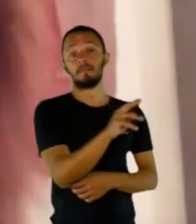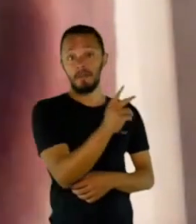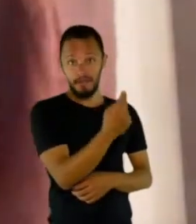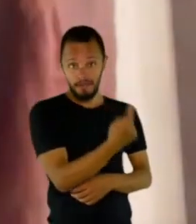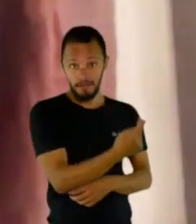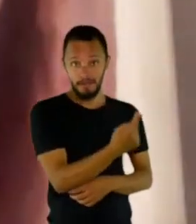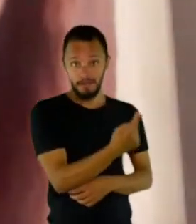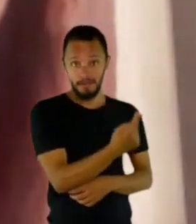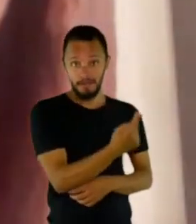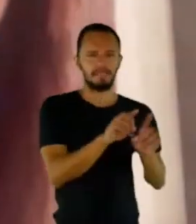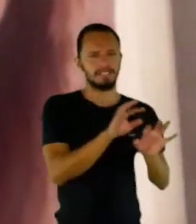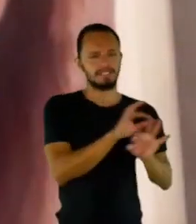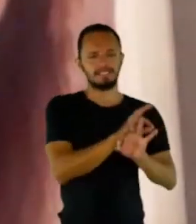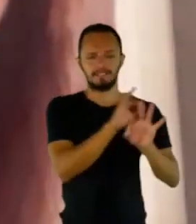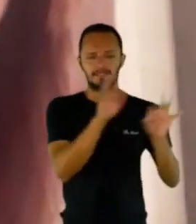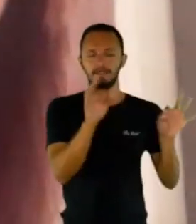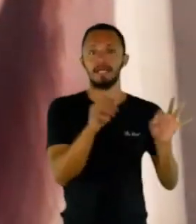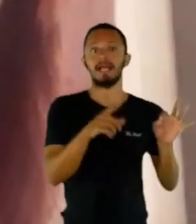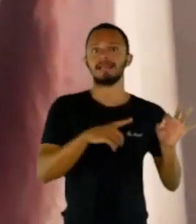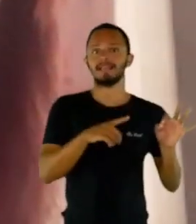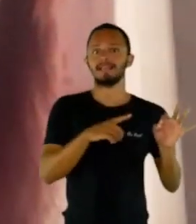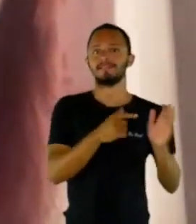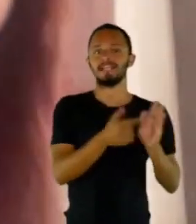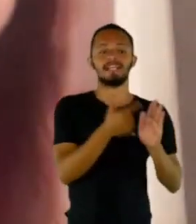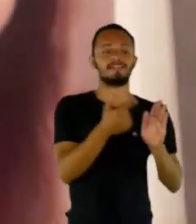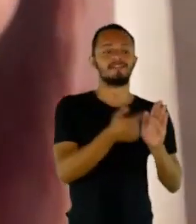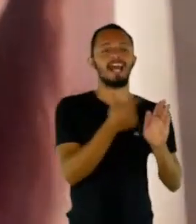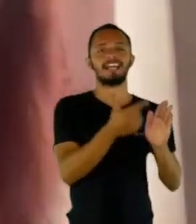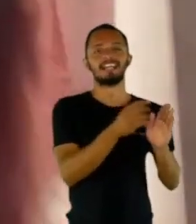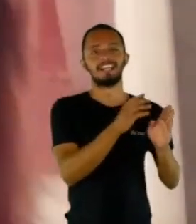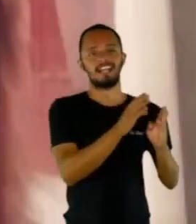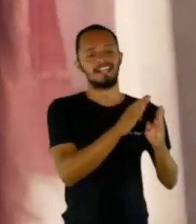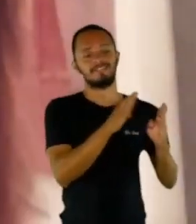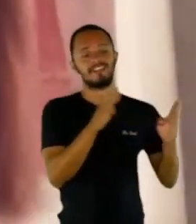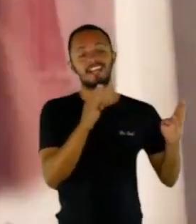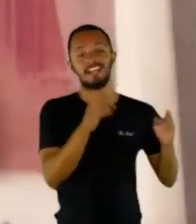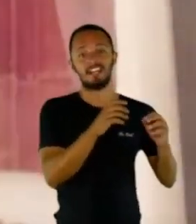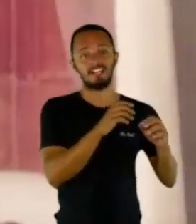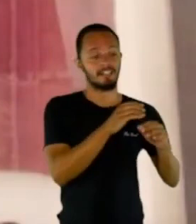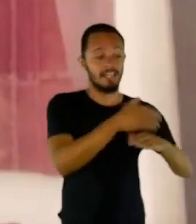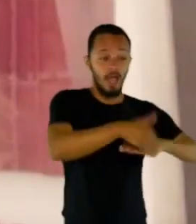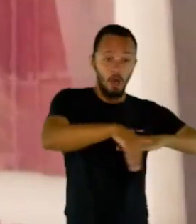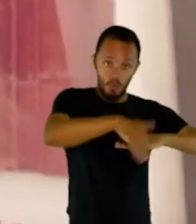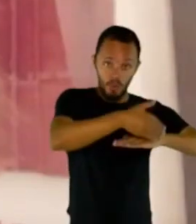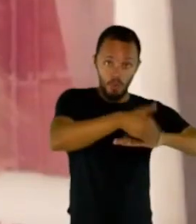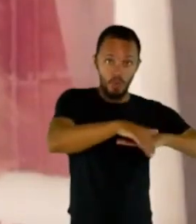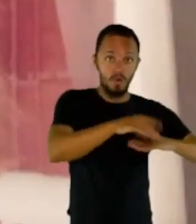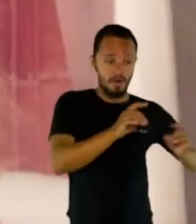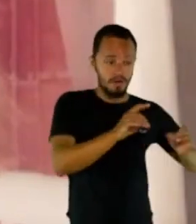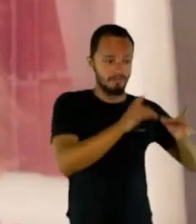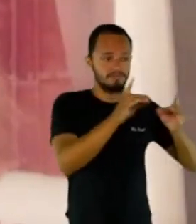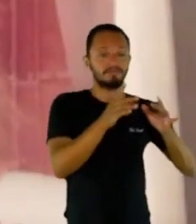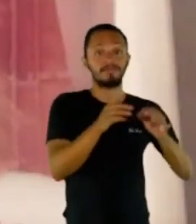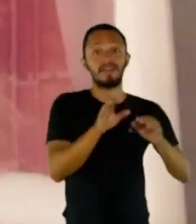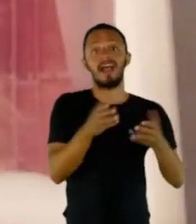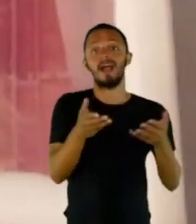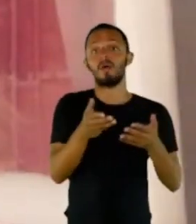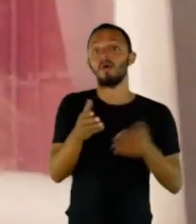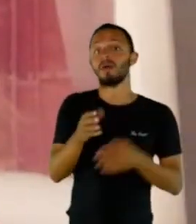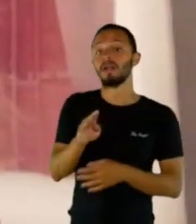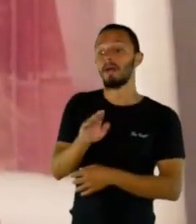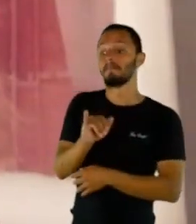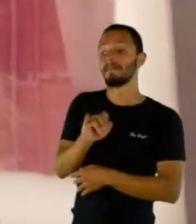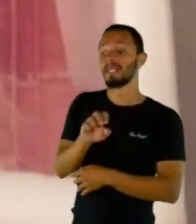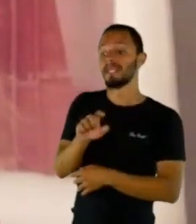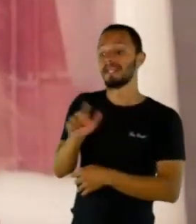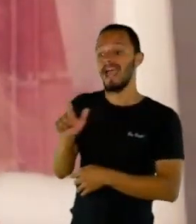e foi na Livraria da Rua. E agora, a gente vai... O meu próximo passo é Bienal de São Paulo, em julho. Vai ter